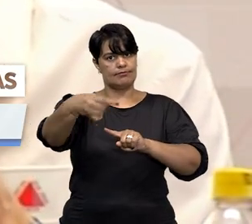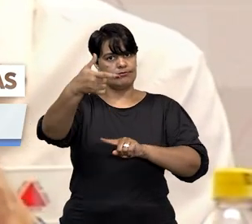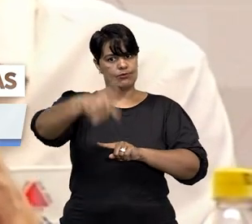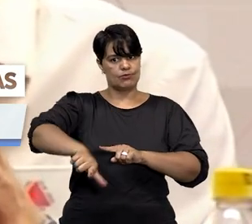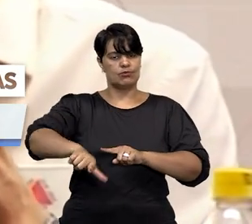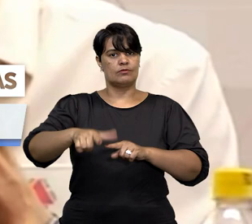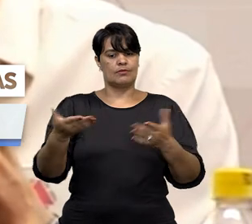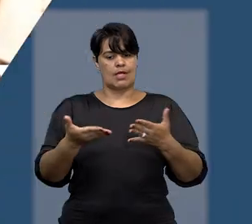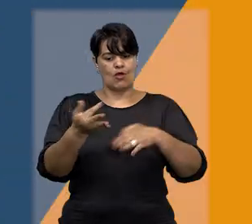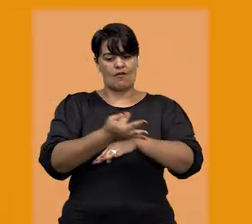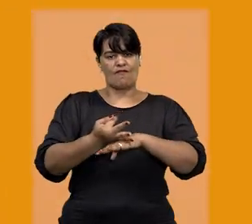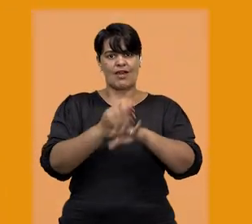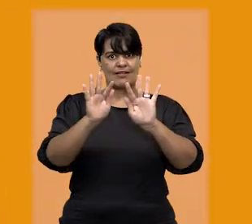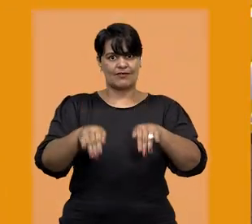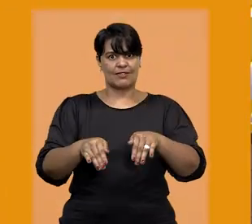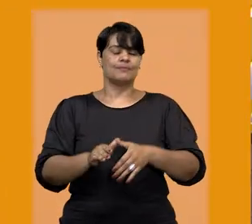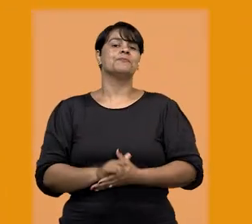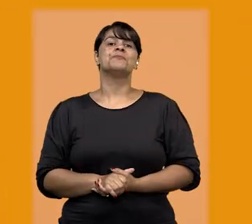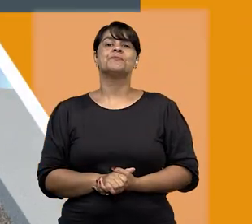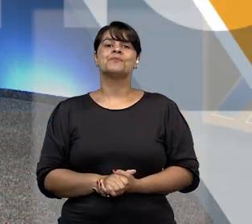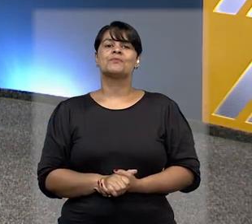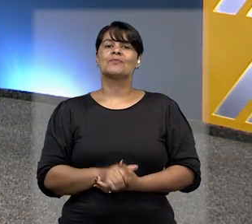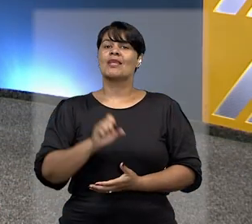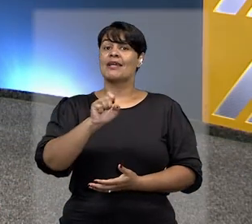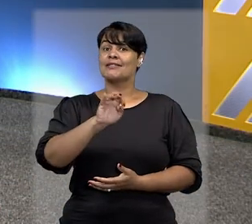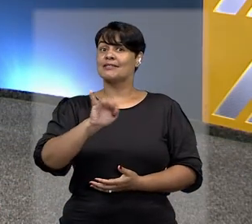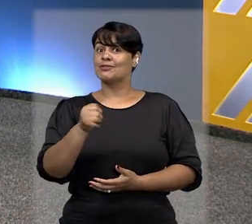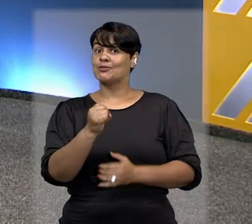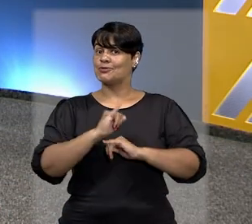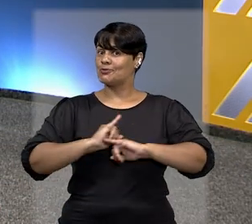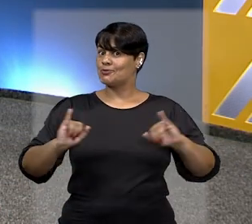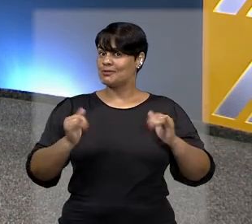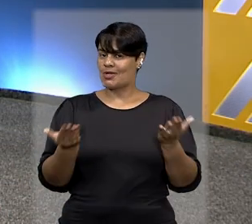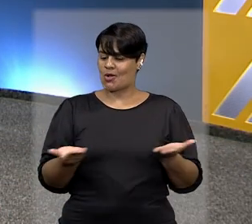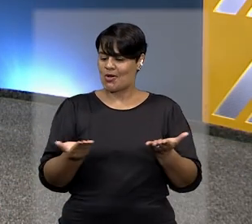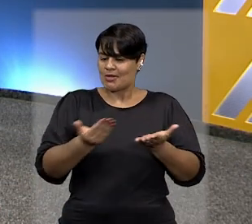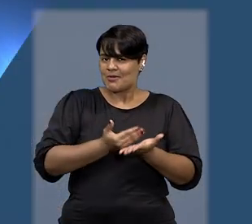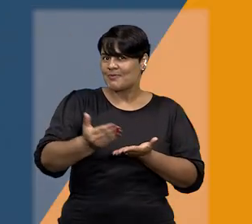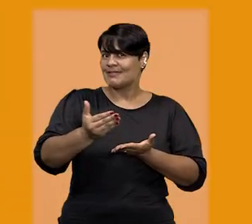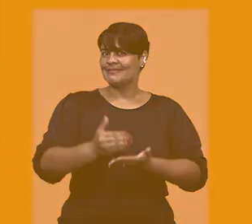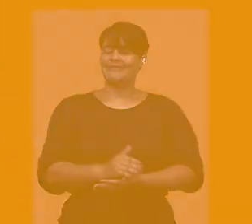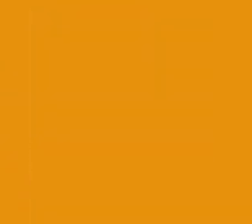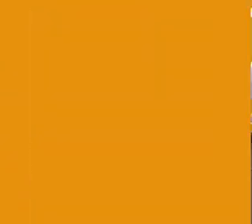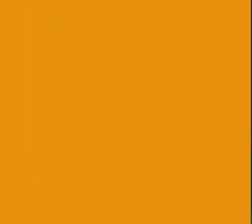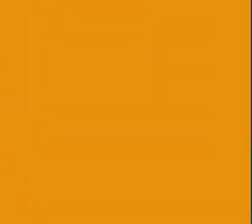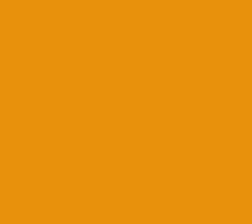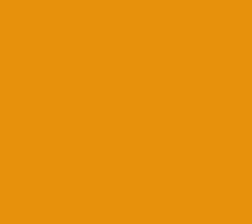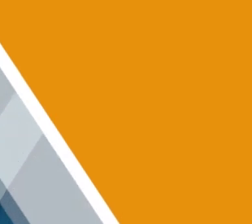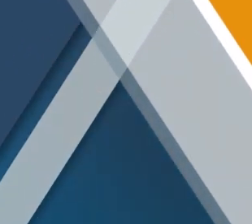ministros das férias coletivas. O STJ Notícias começa agora.